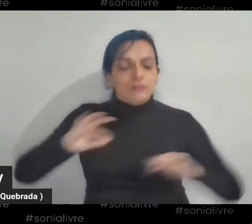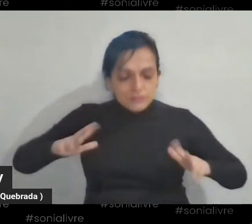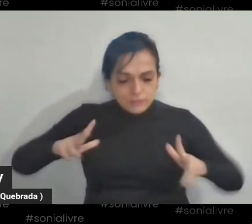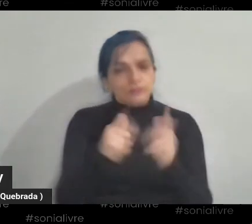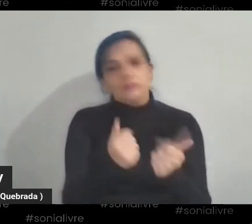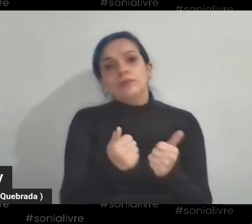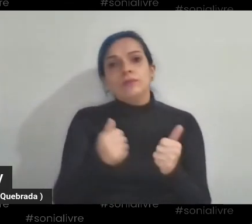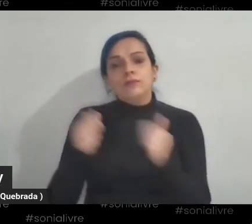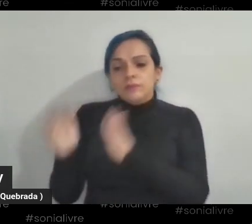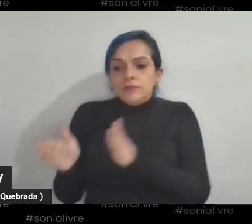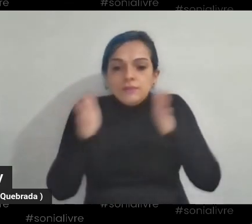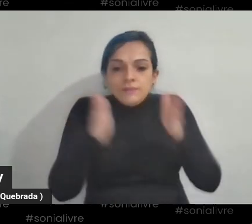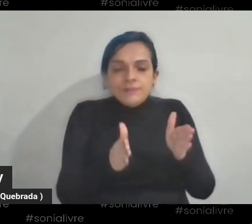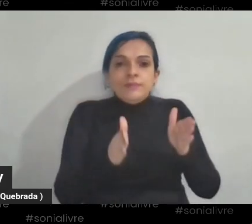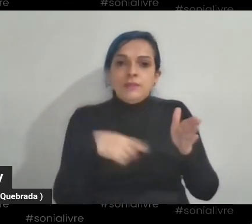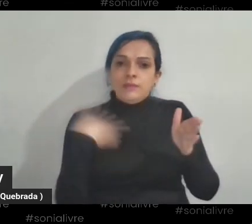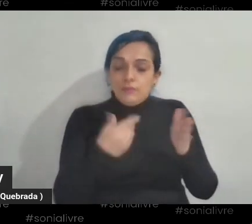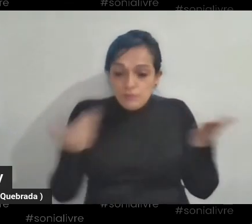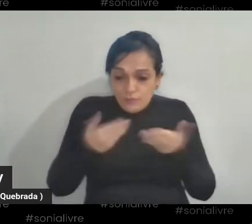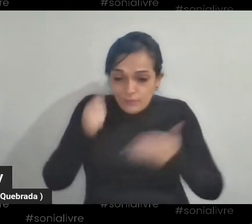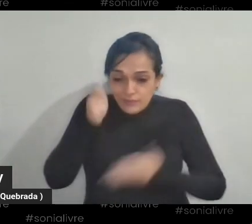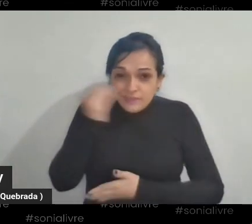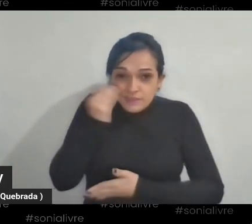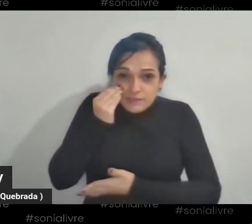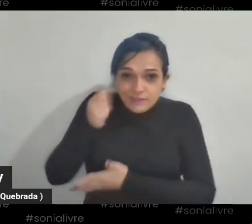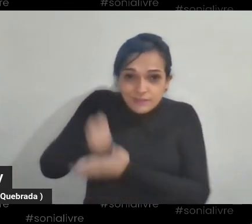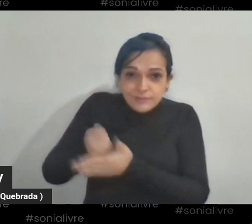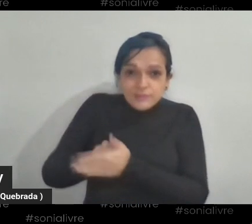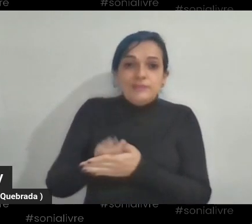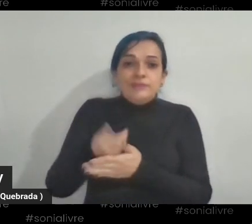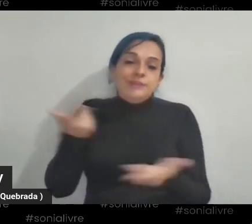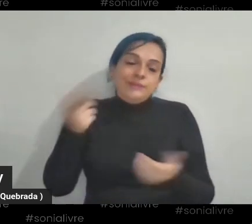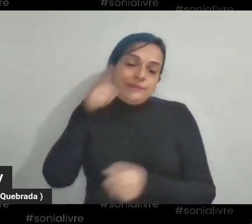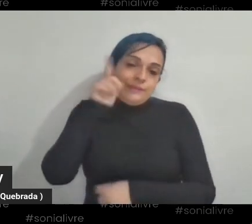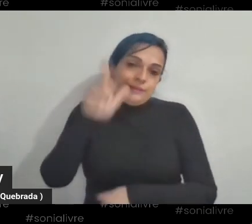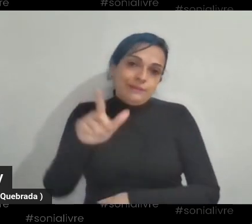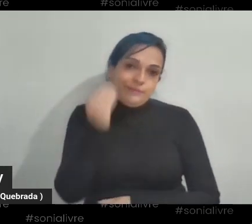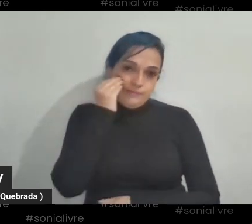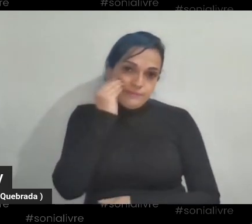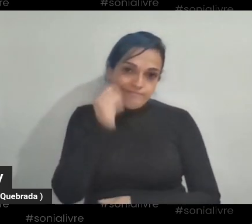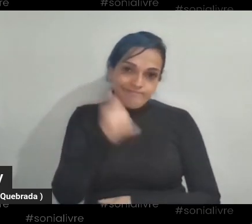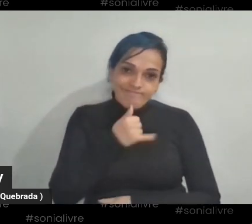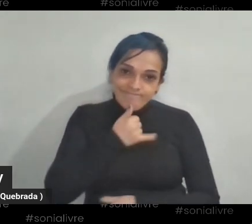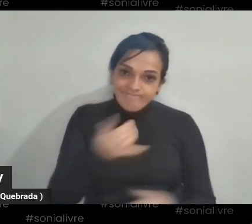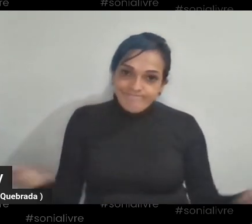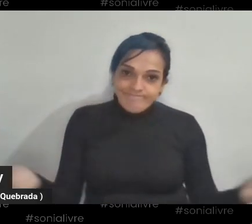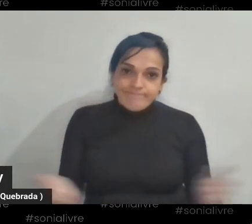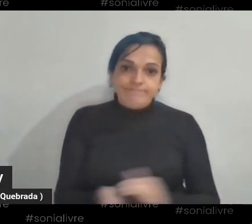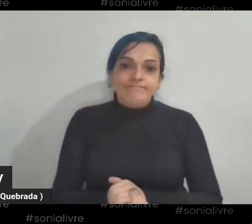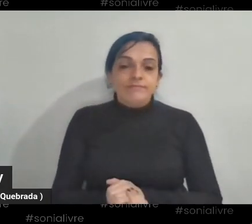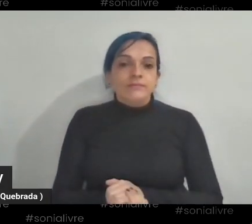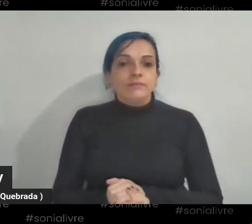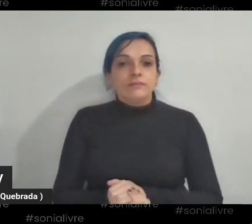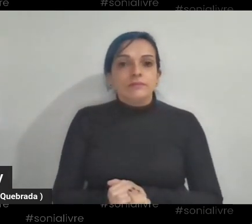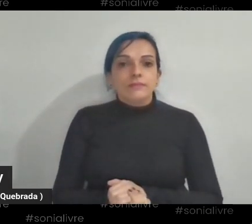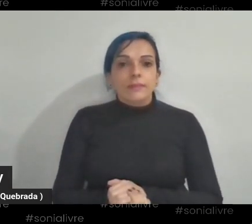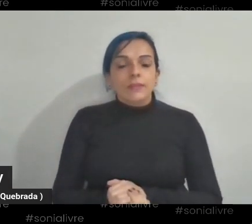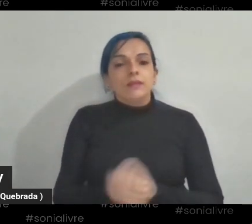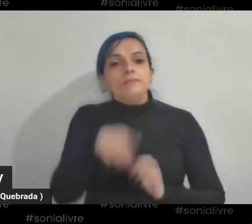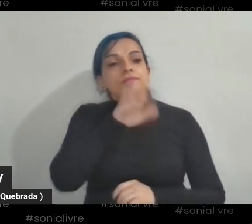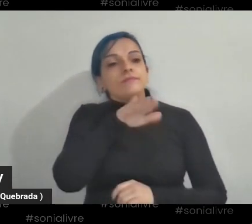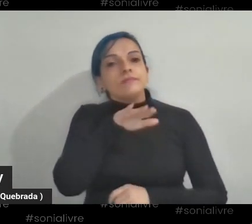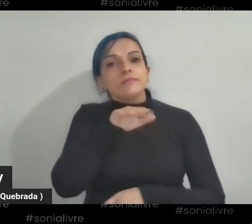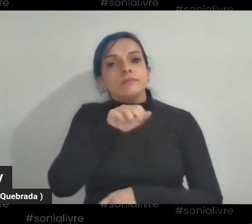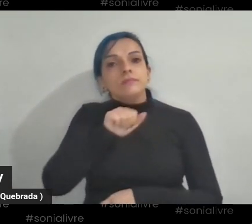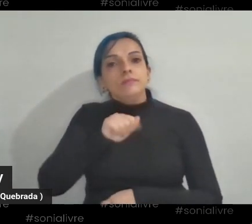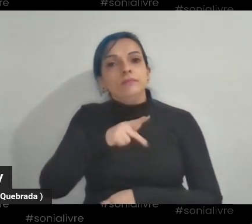esse mínimo que a gente está buscando hoje não seja garantido, infelizmente. O Aparecida, como é que era